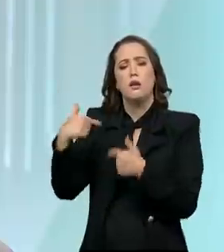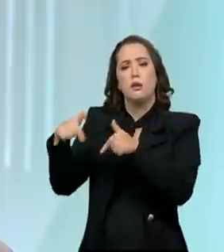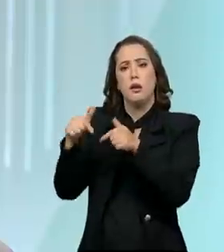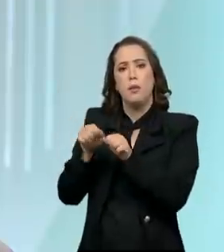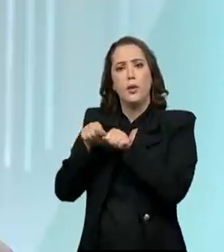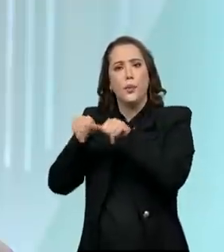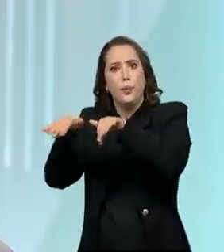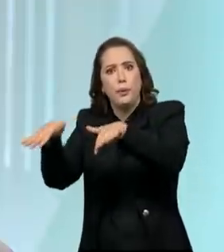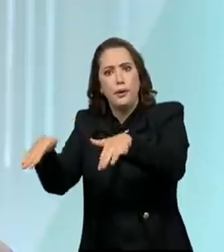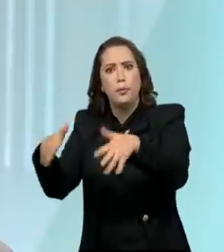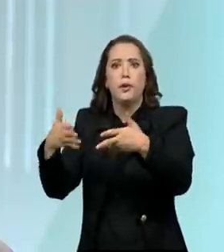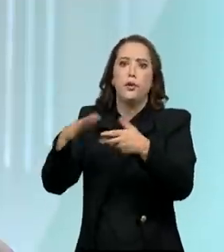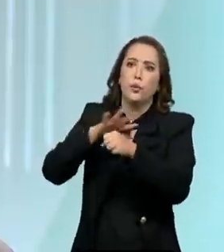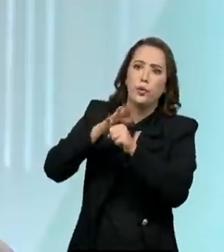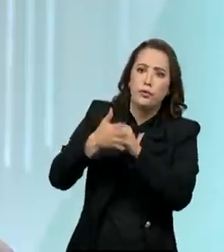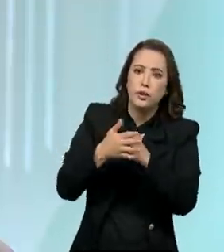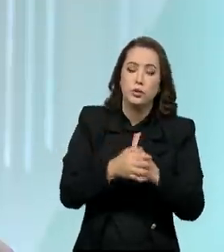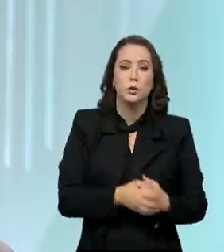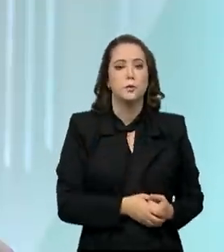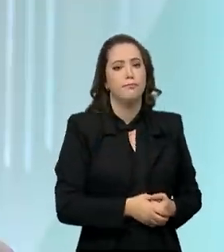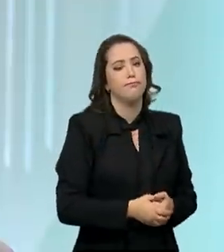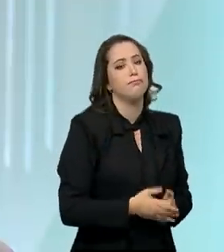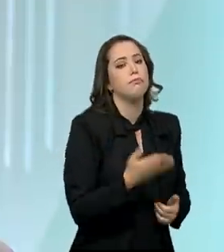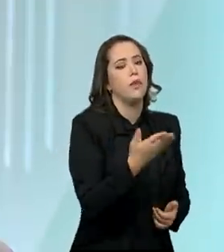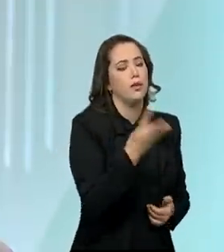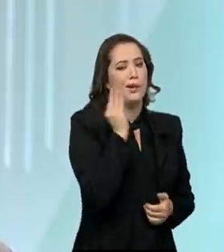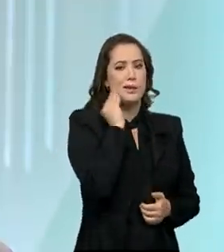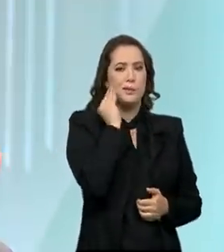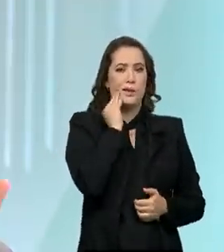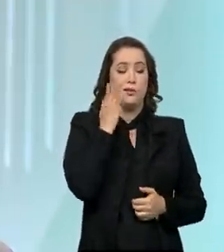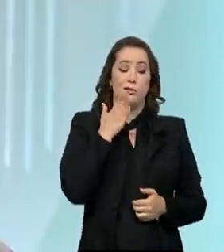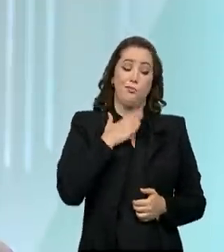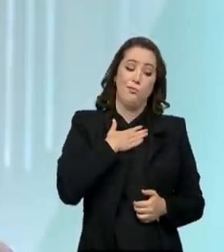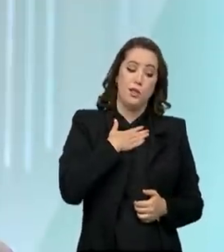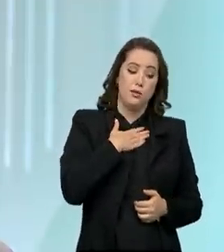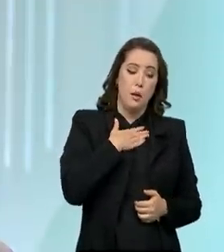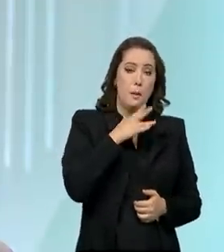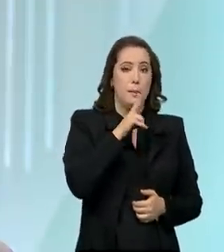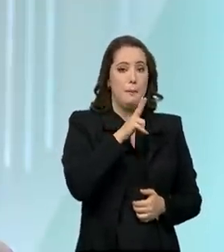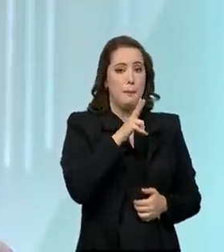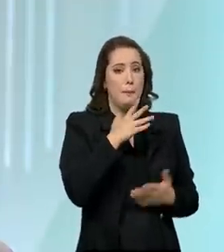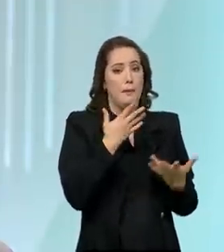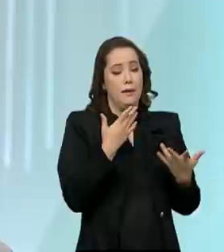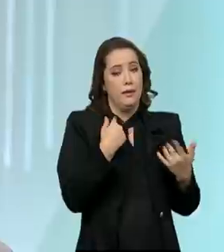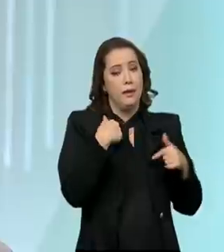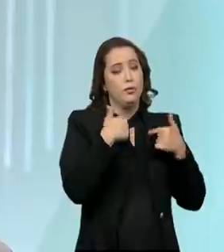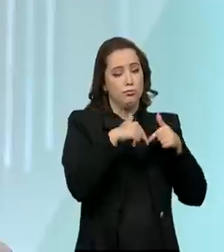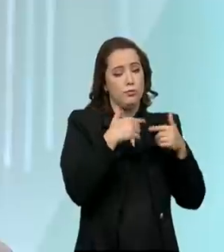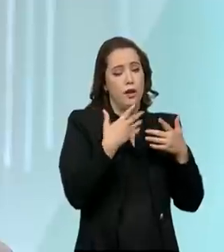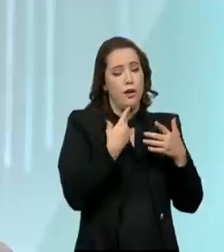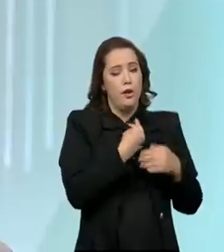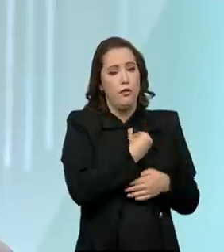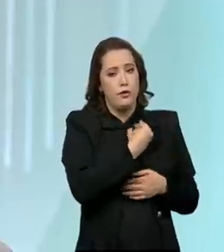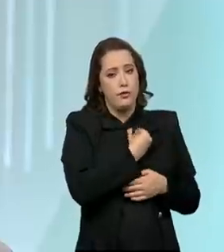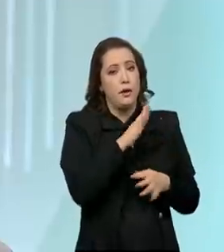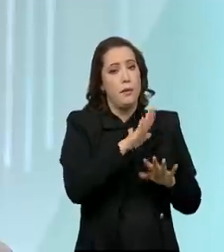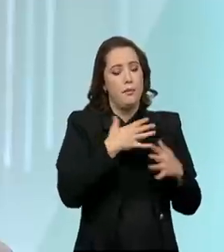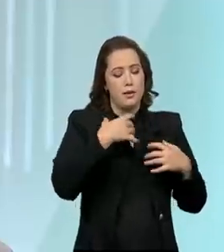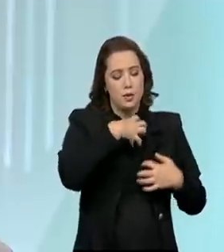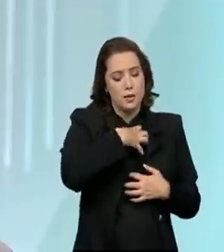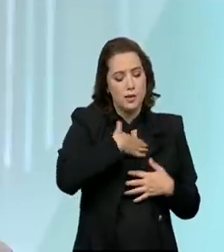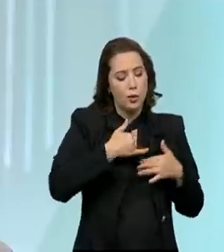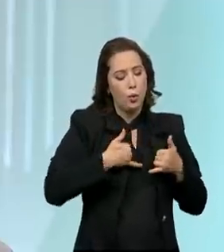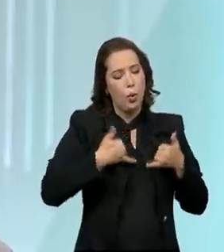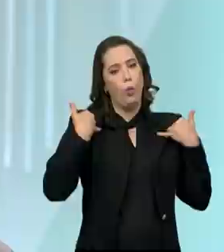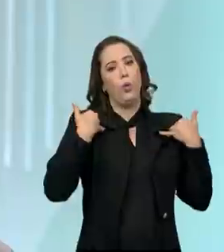Essa foi uma experiência que eu, pessoalmente, como executivo, o Banco e o Brasil viveu, mas é orgulho falar que nós,